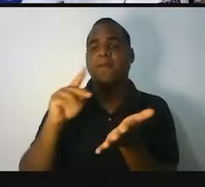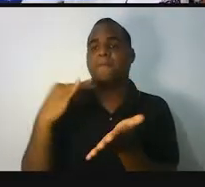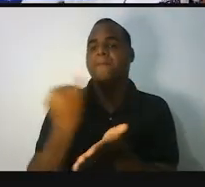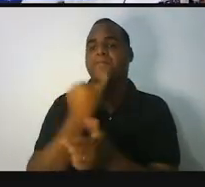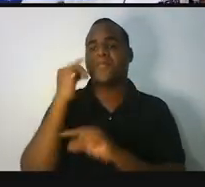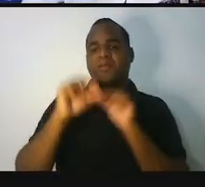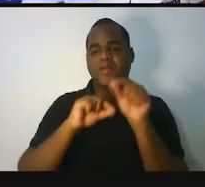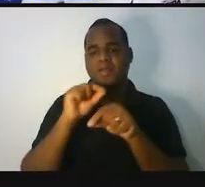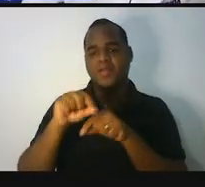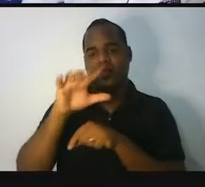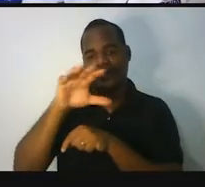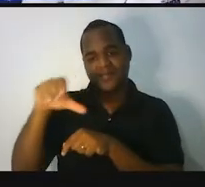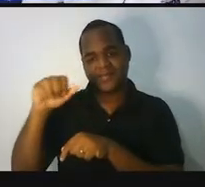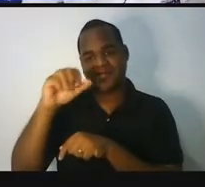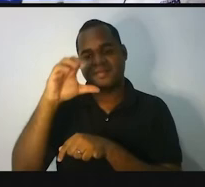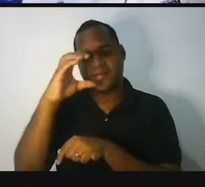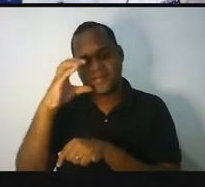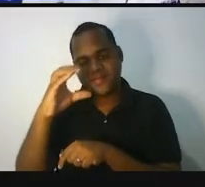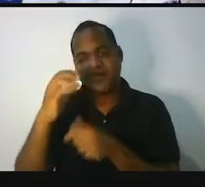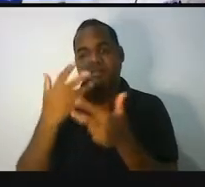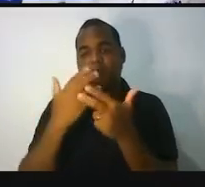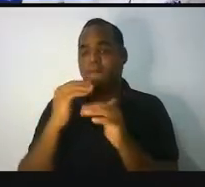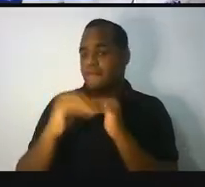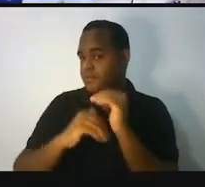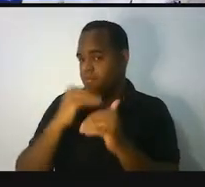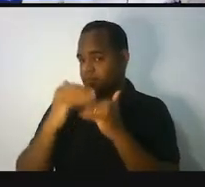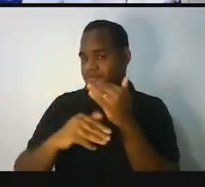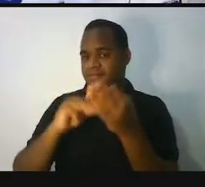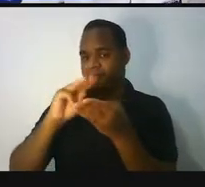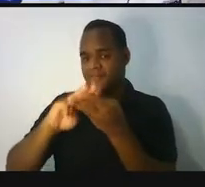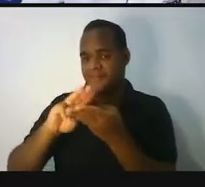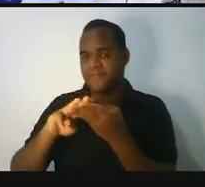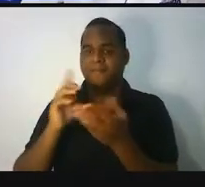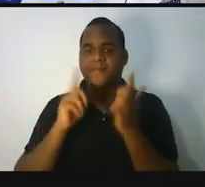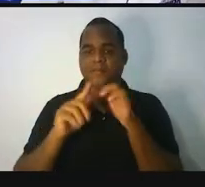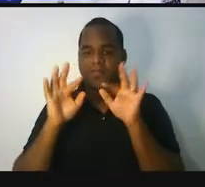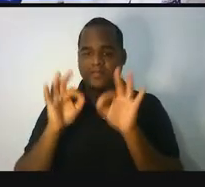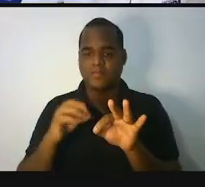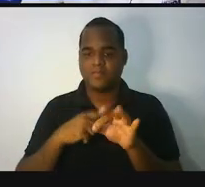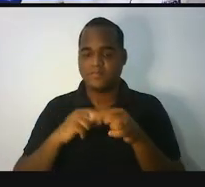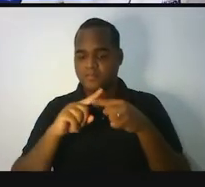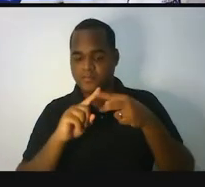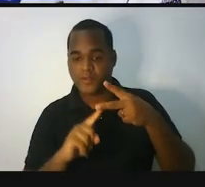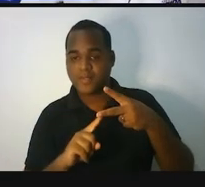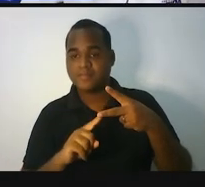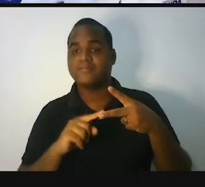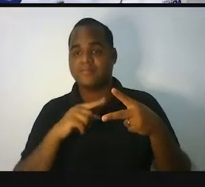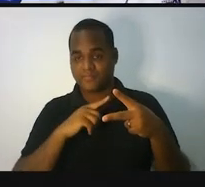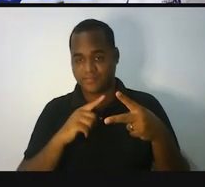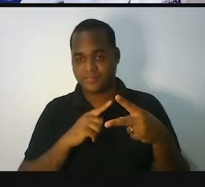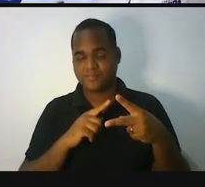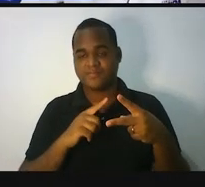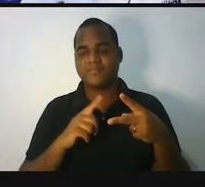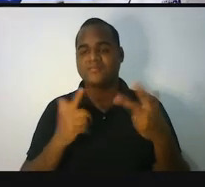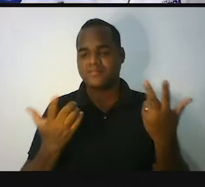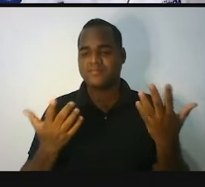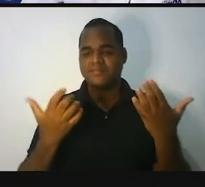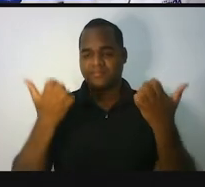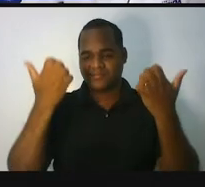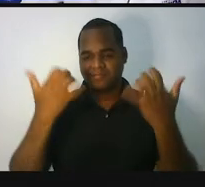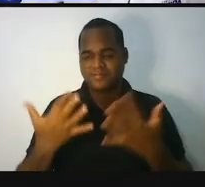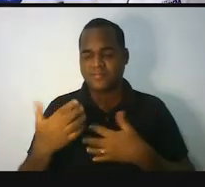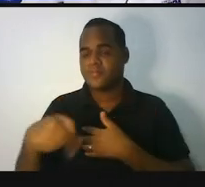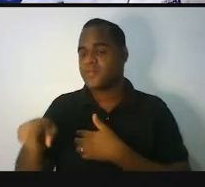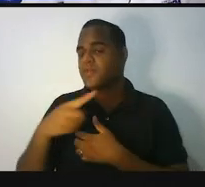da África na ciência, no desenvolvimento da matemática? E esses dois quadrinhos falam justamente disso,